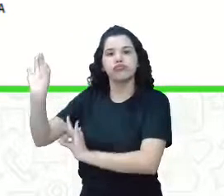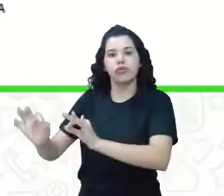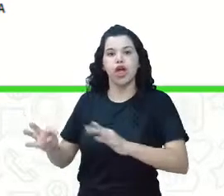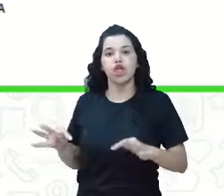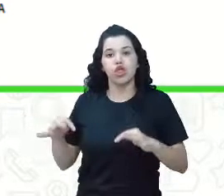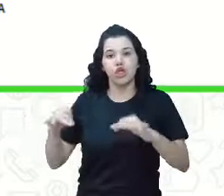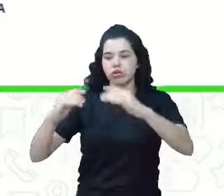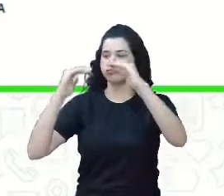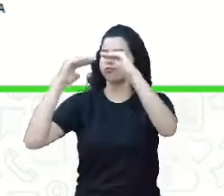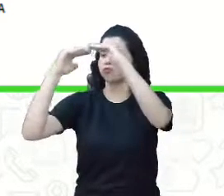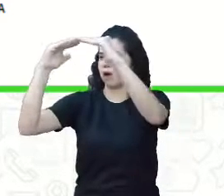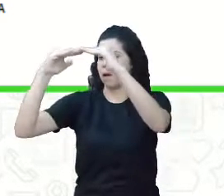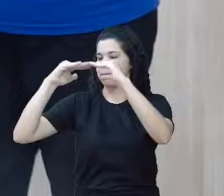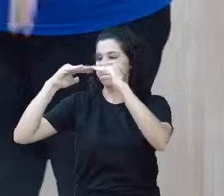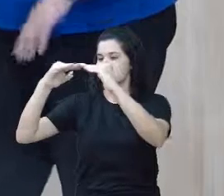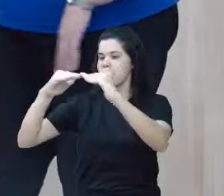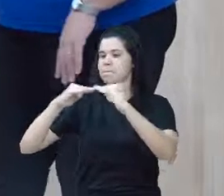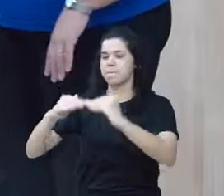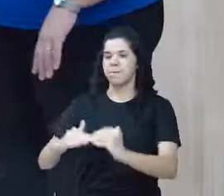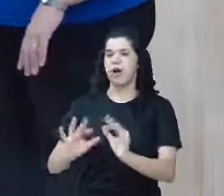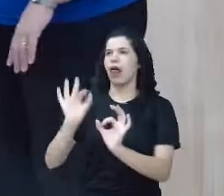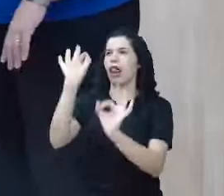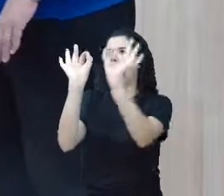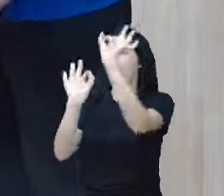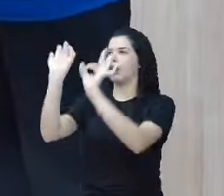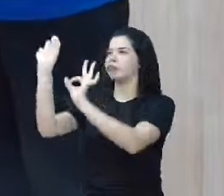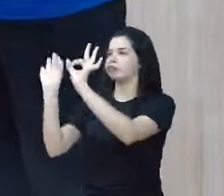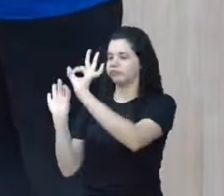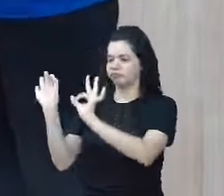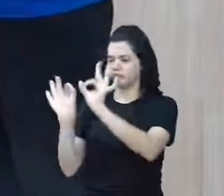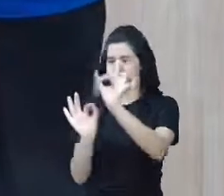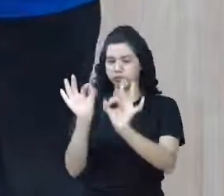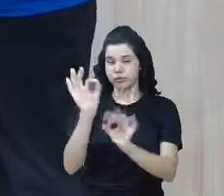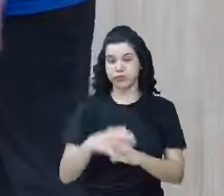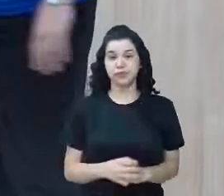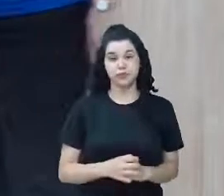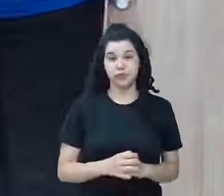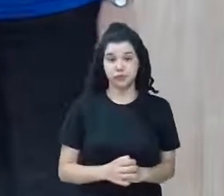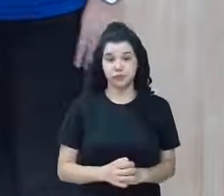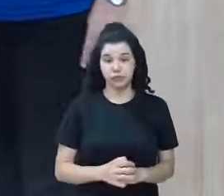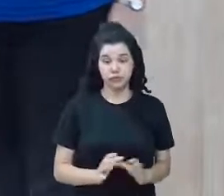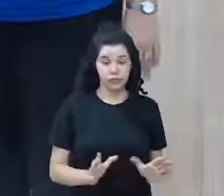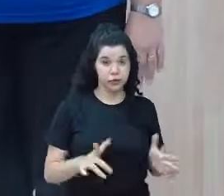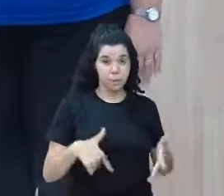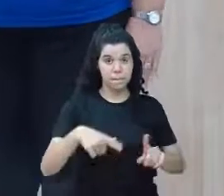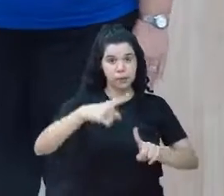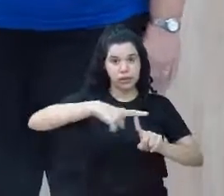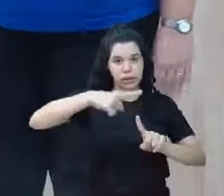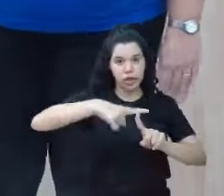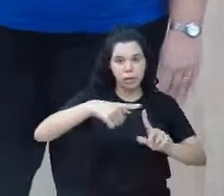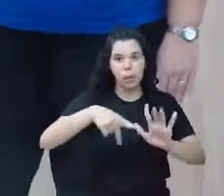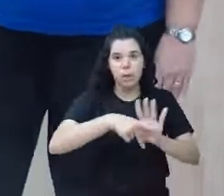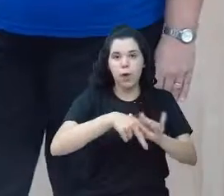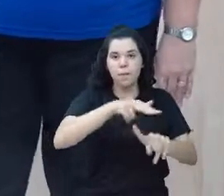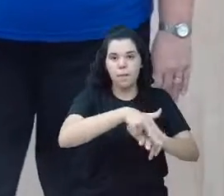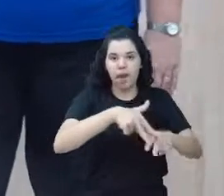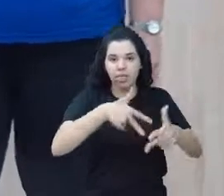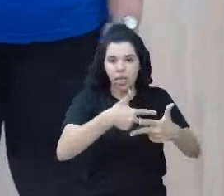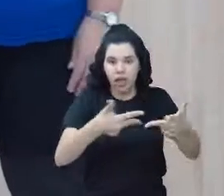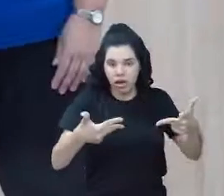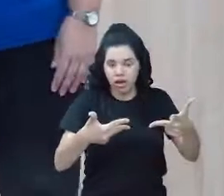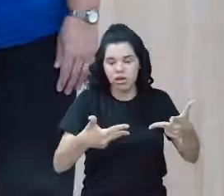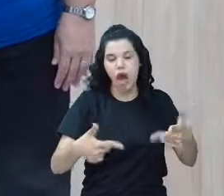prateleiras. Tudo bem organizadozinho. Cada tipo de material, de acordo com a sua